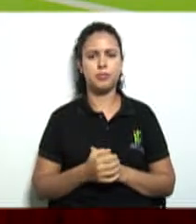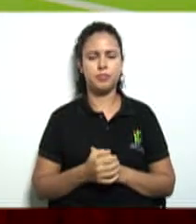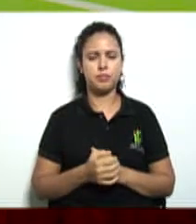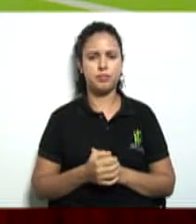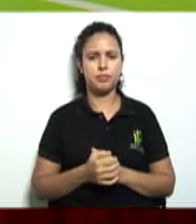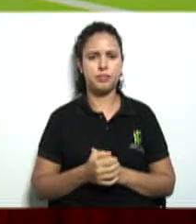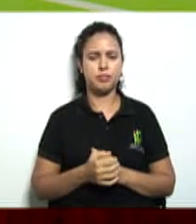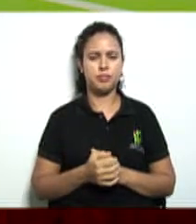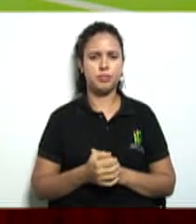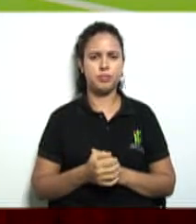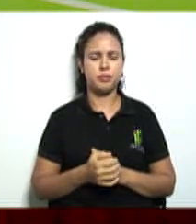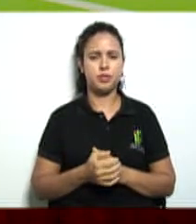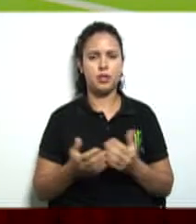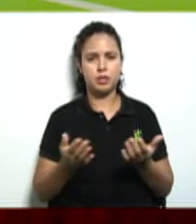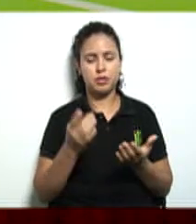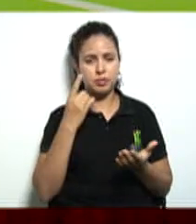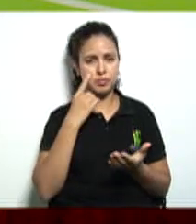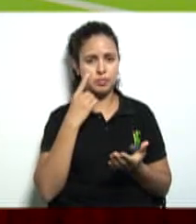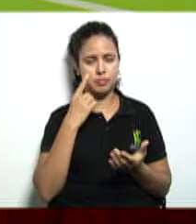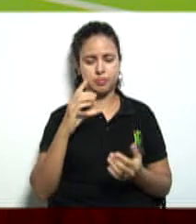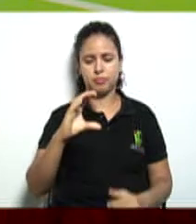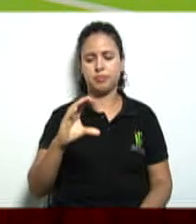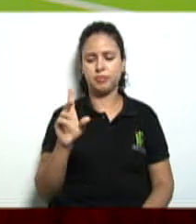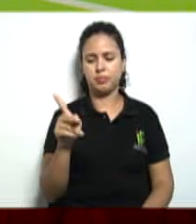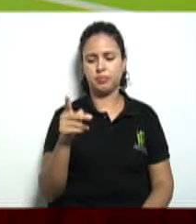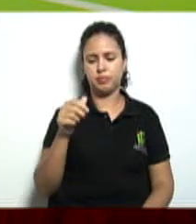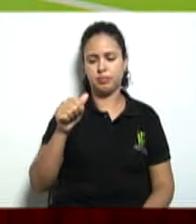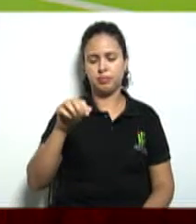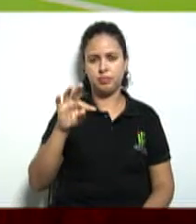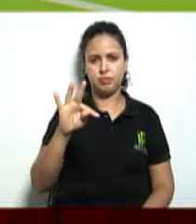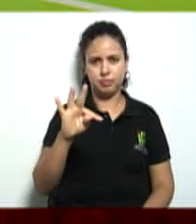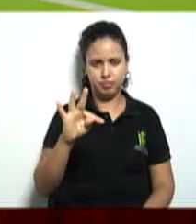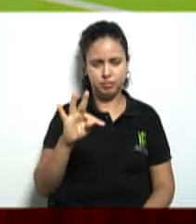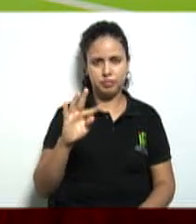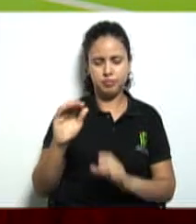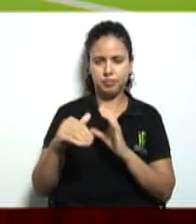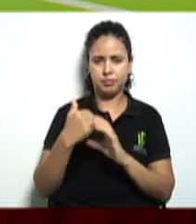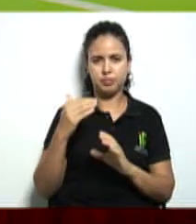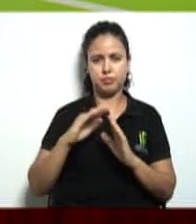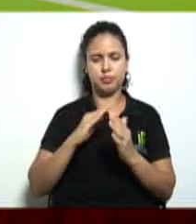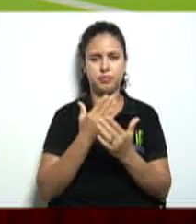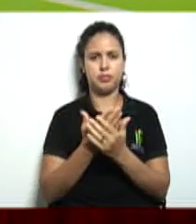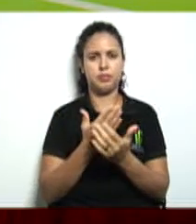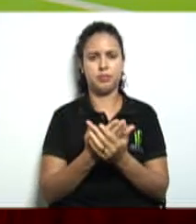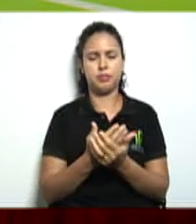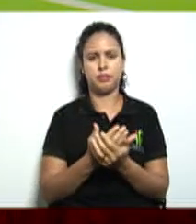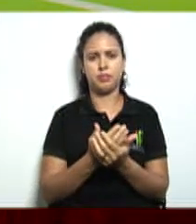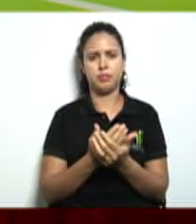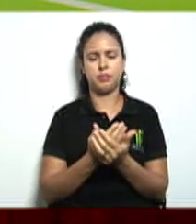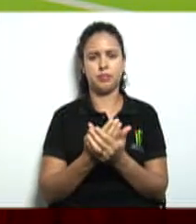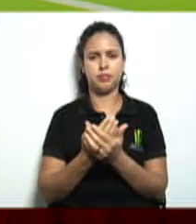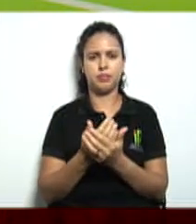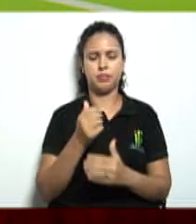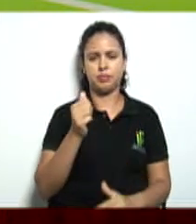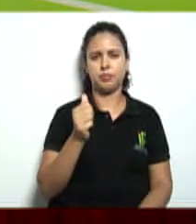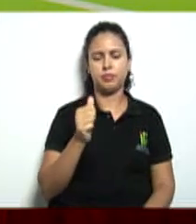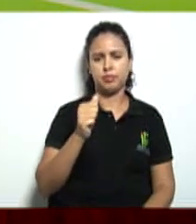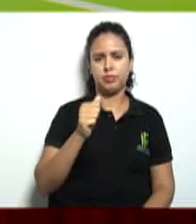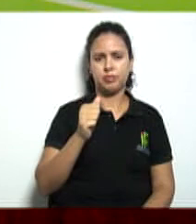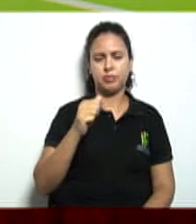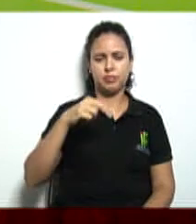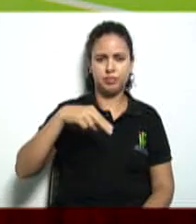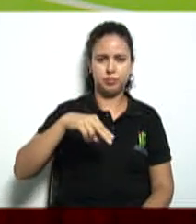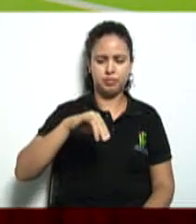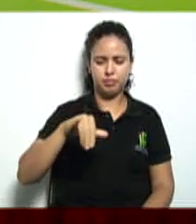para o chat e vamos ver olha só escola Ligelina Costa Marques muito